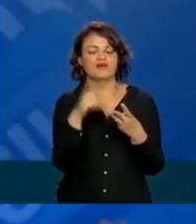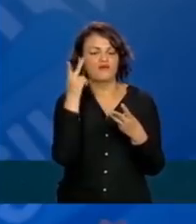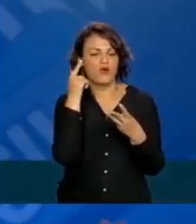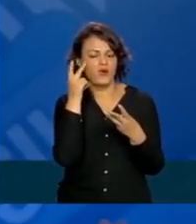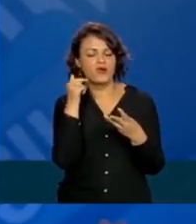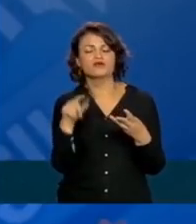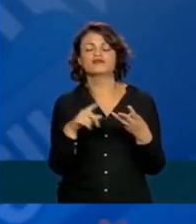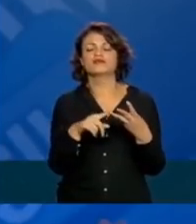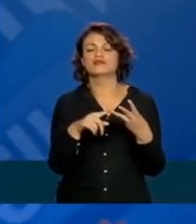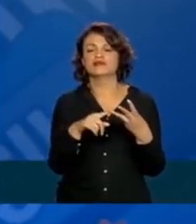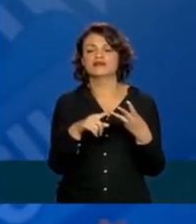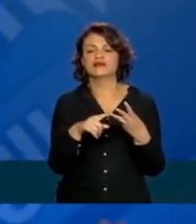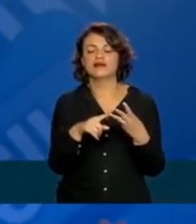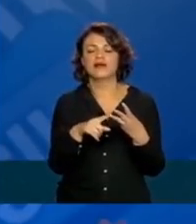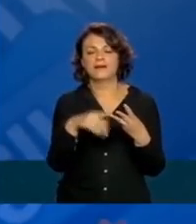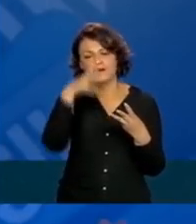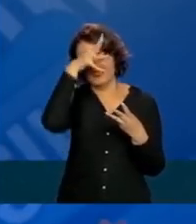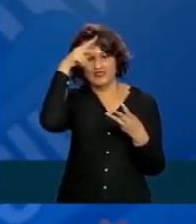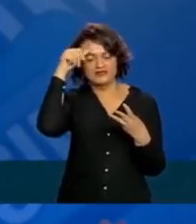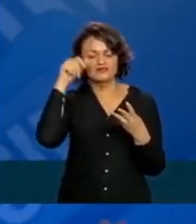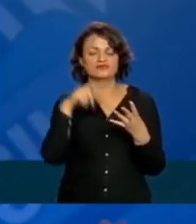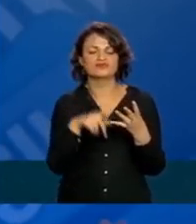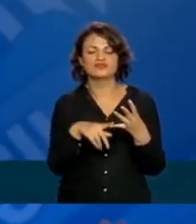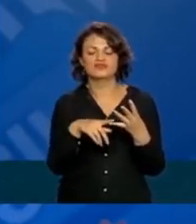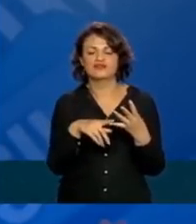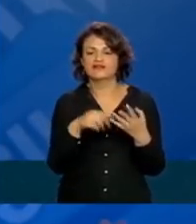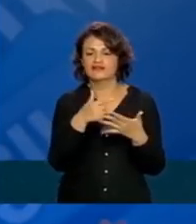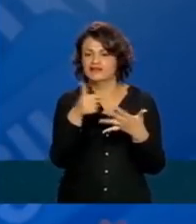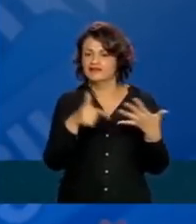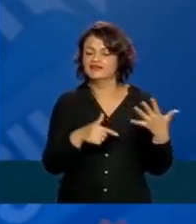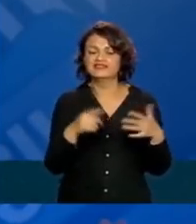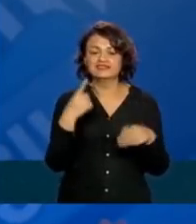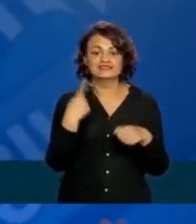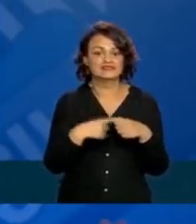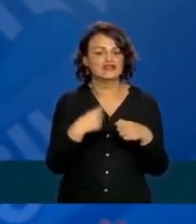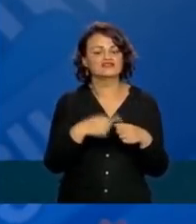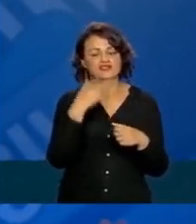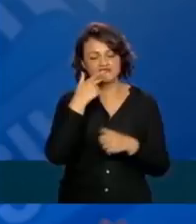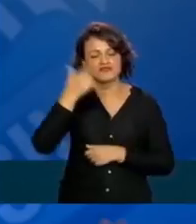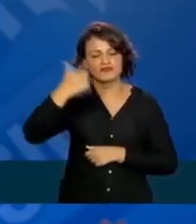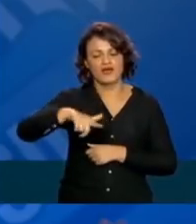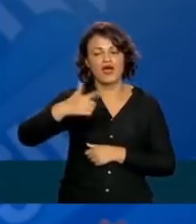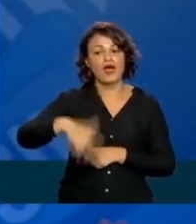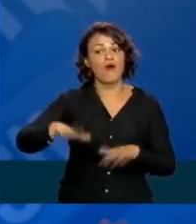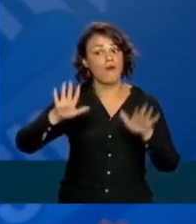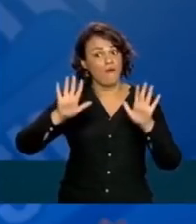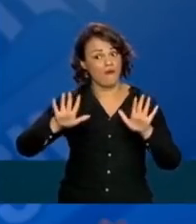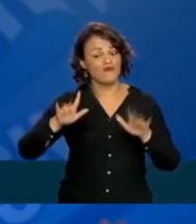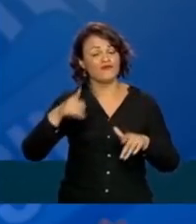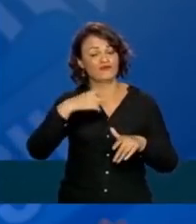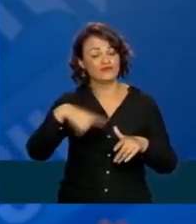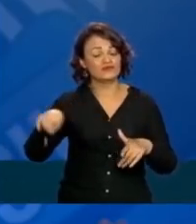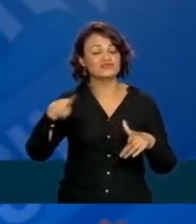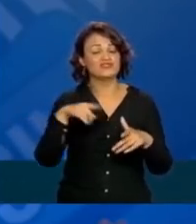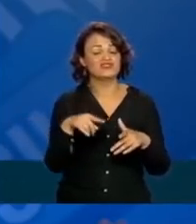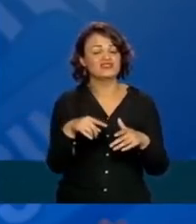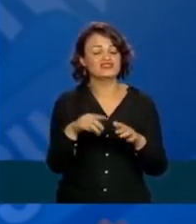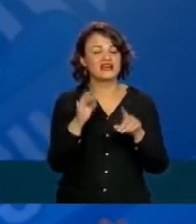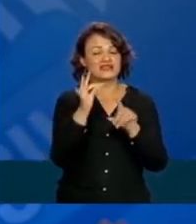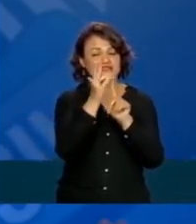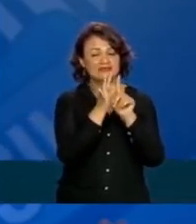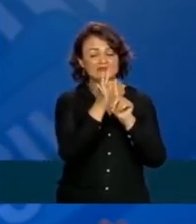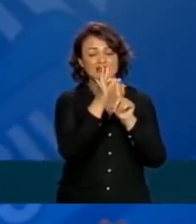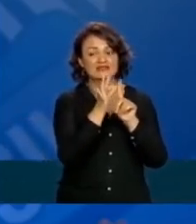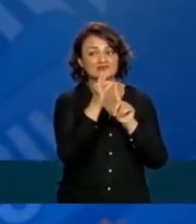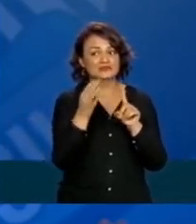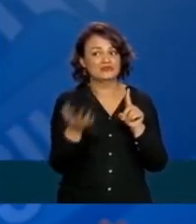Fortaleza, Manaus, cidades que a gente vem falando aqui. Olha, essas cidades estão com a temperatura está